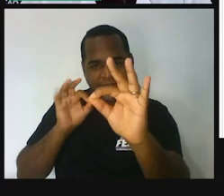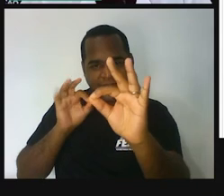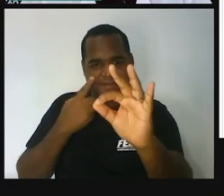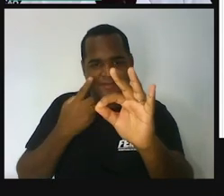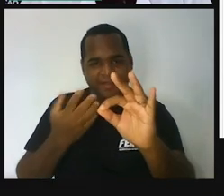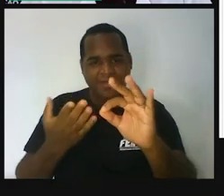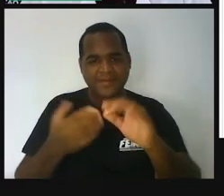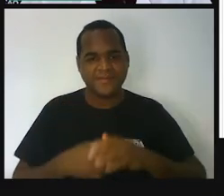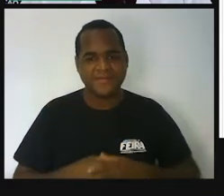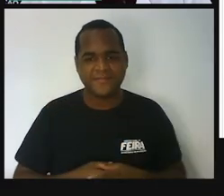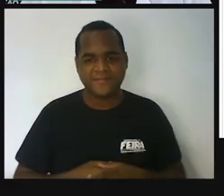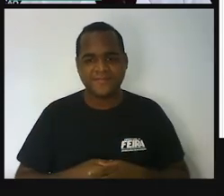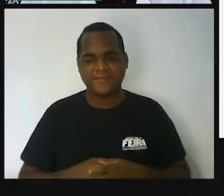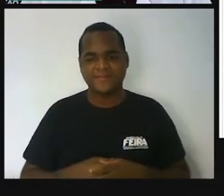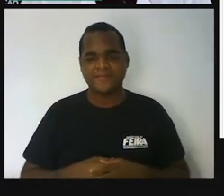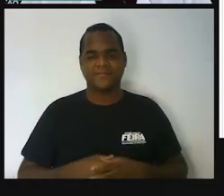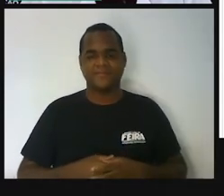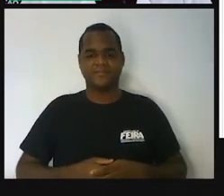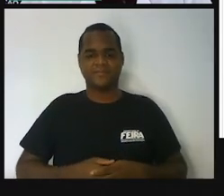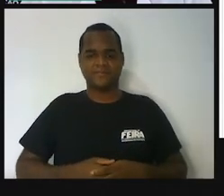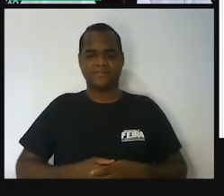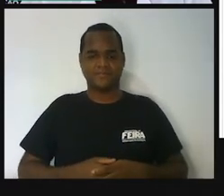Olha só a figura que vai dar aqui.